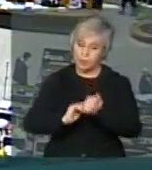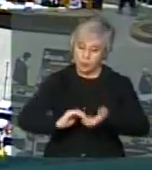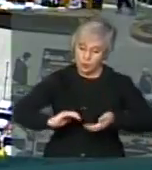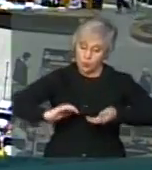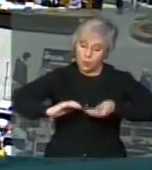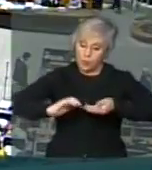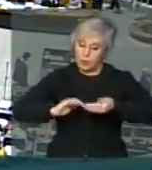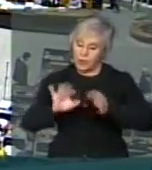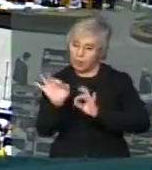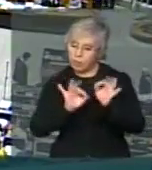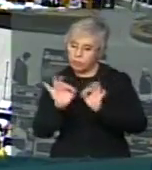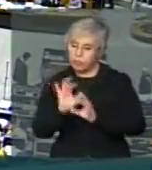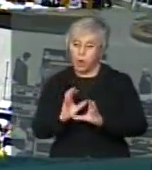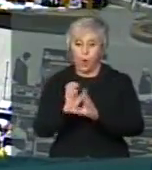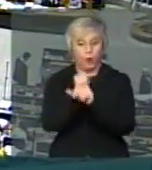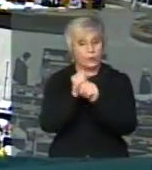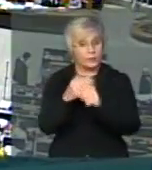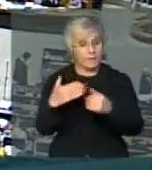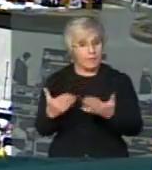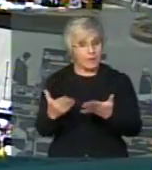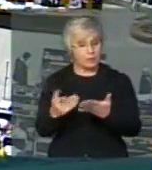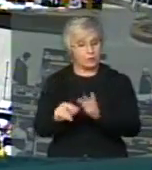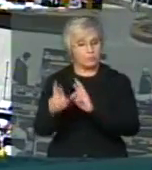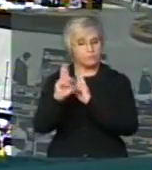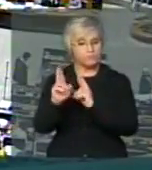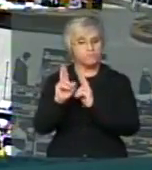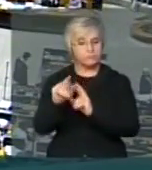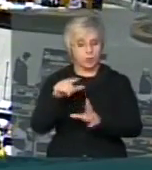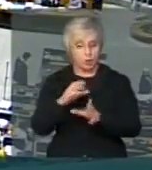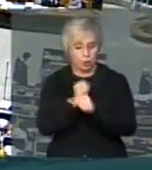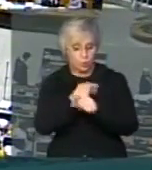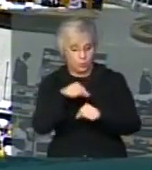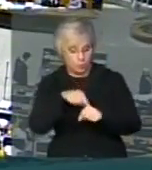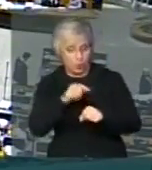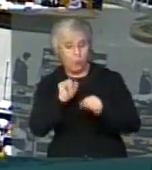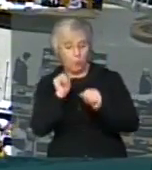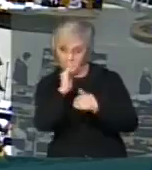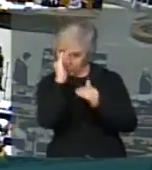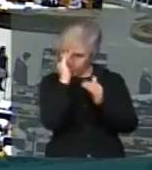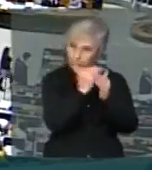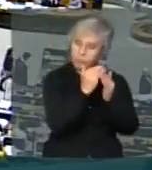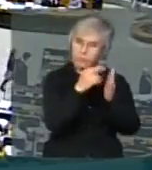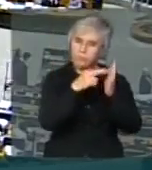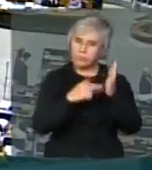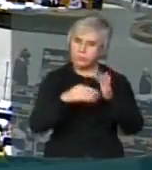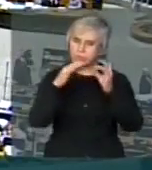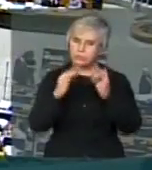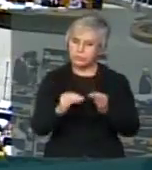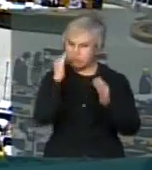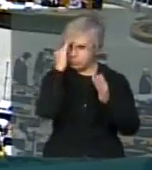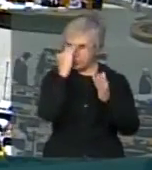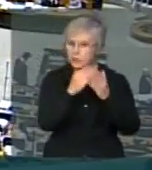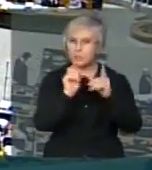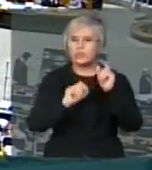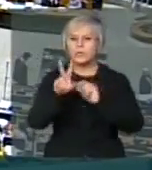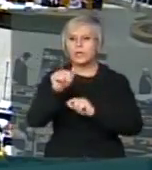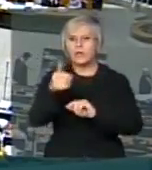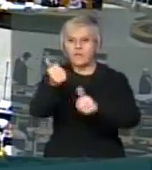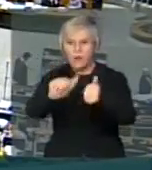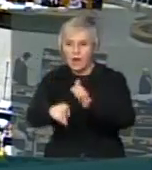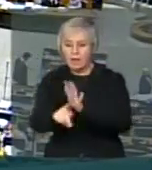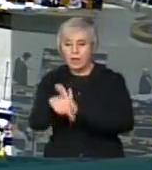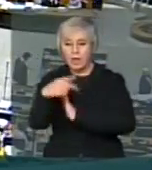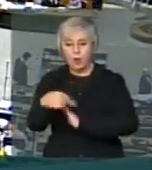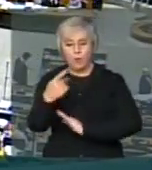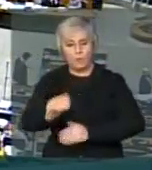elaboram um orçamento e a expectativa é que aquele orçamento seja cumprido dentro das regras. aí quem vai avaliar é o